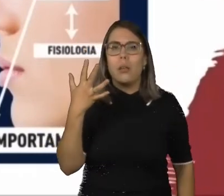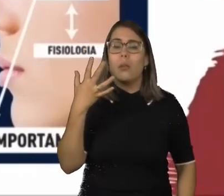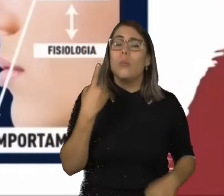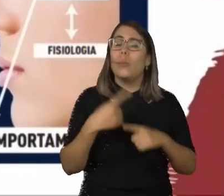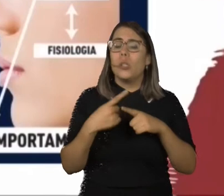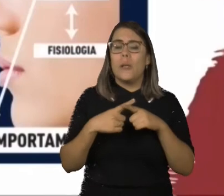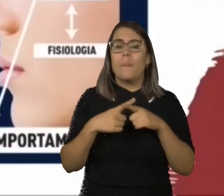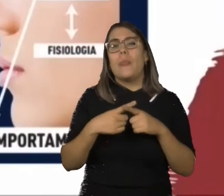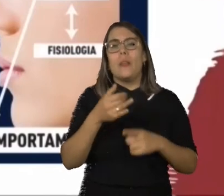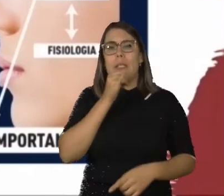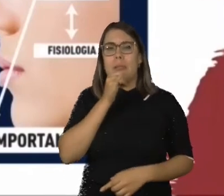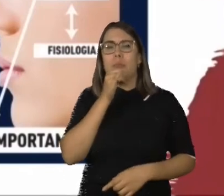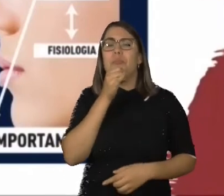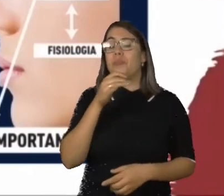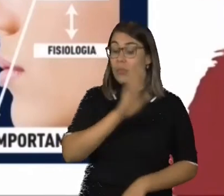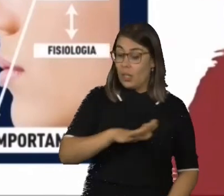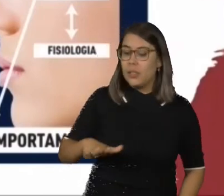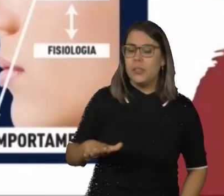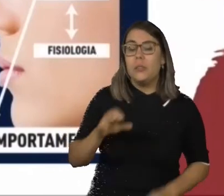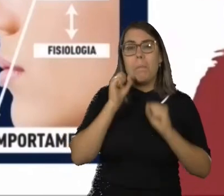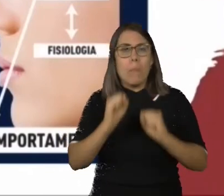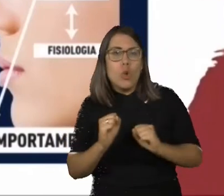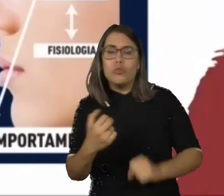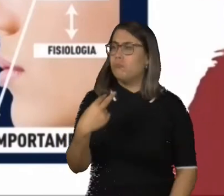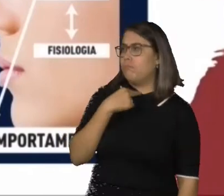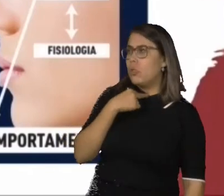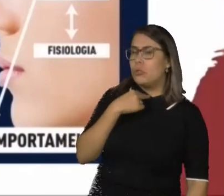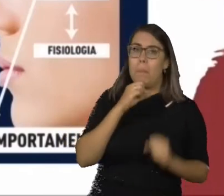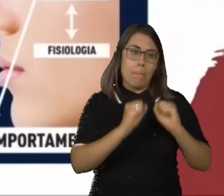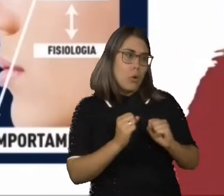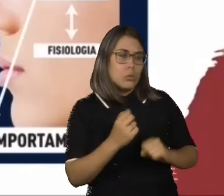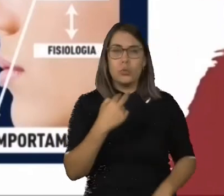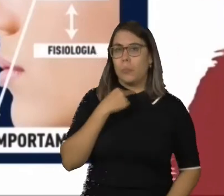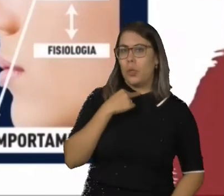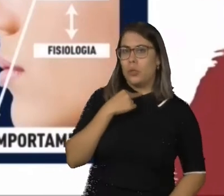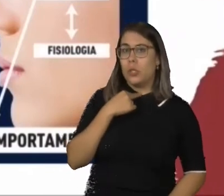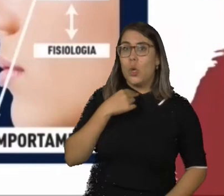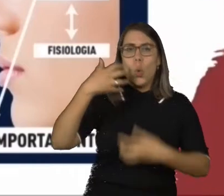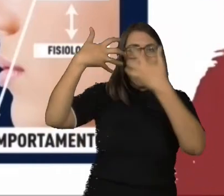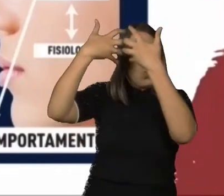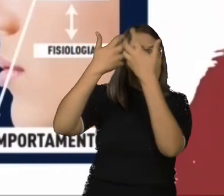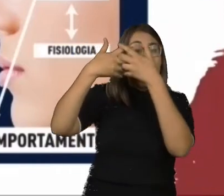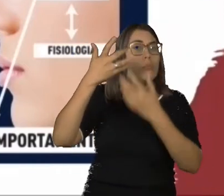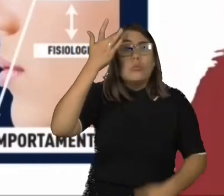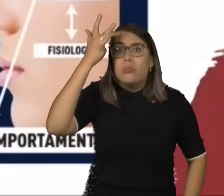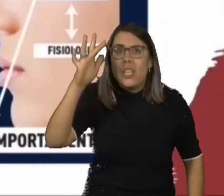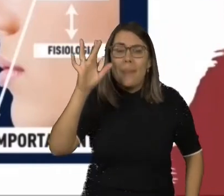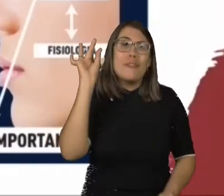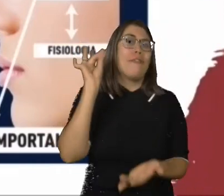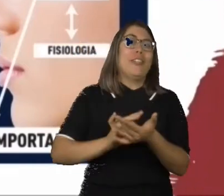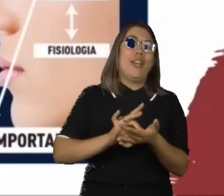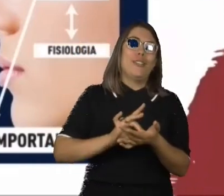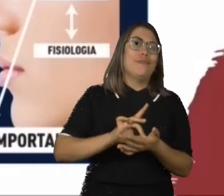filtros que vão criando valores. Você pode fazer isso, você não pode fazer isso. O nosso cérebro, ele não sabe o que é real ou imaginário. Ele